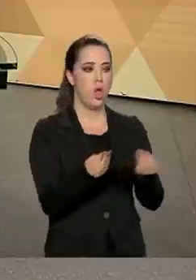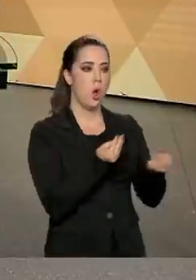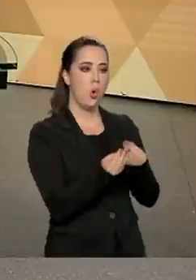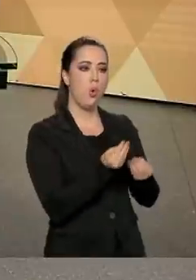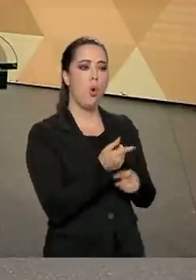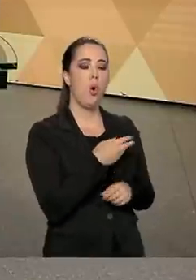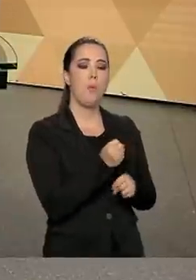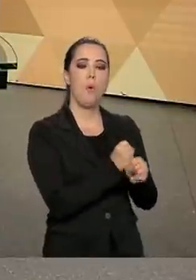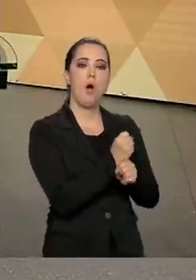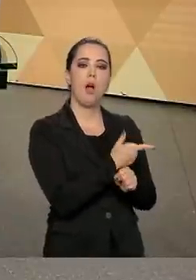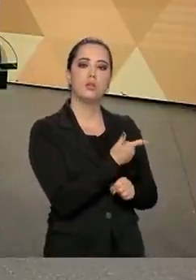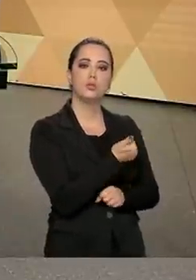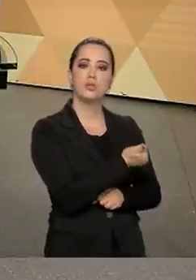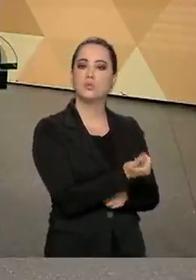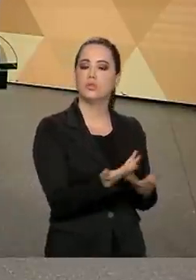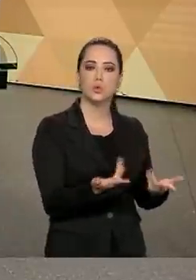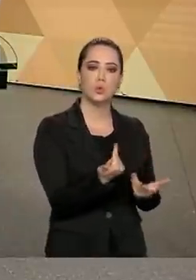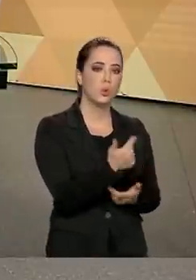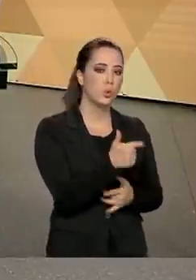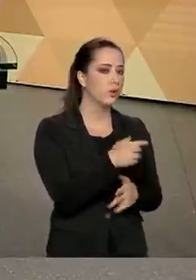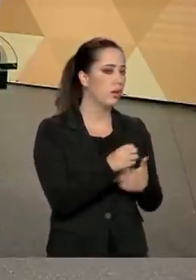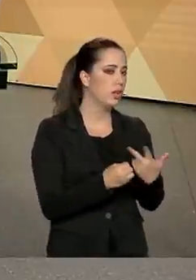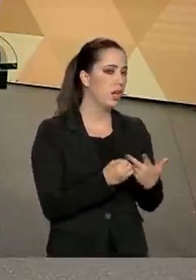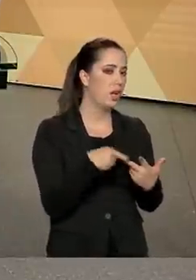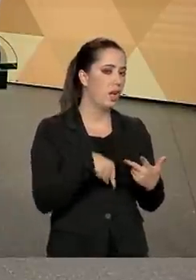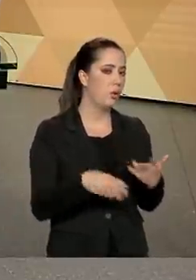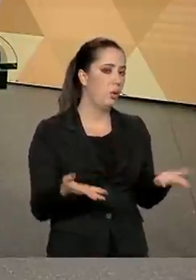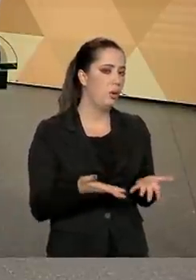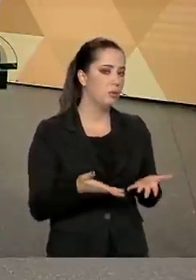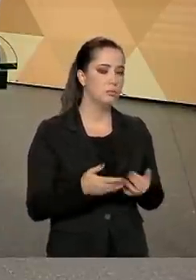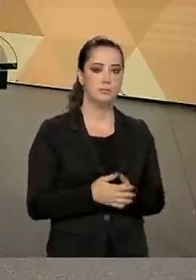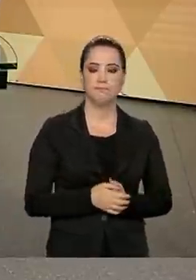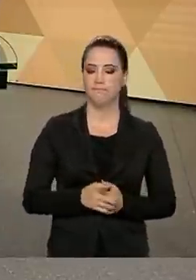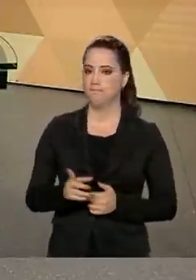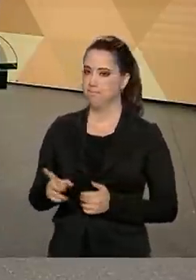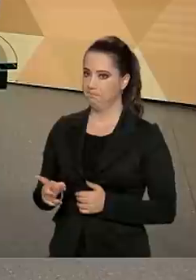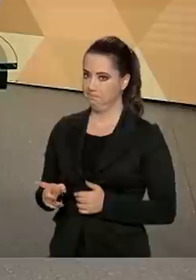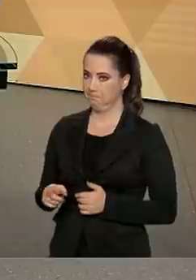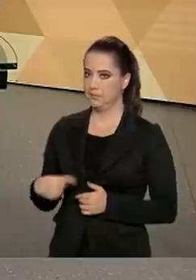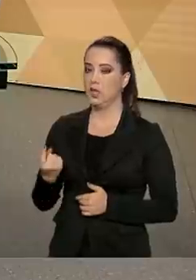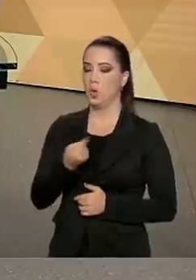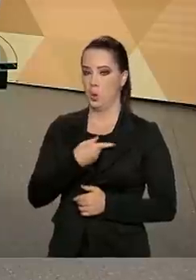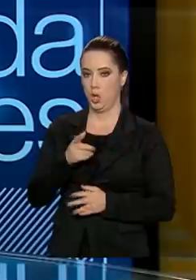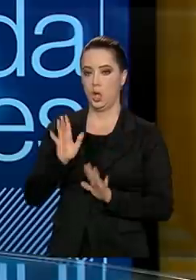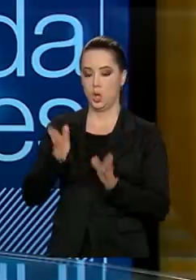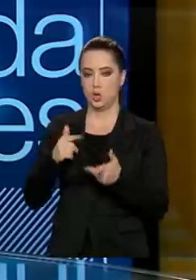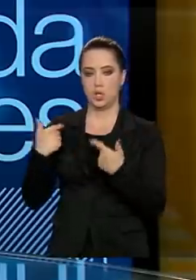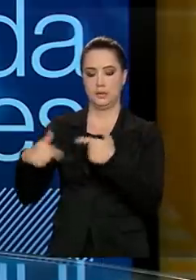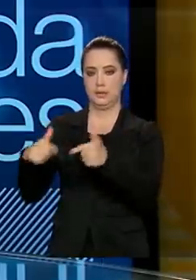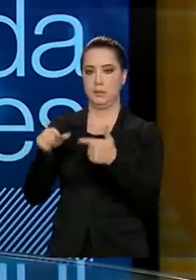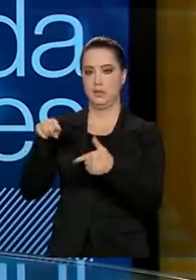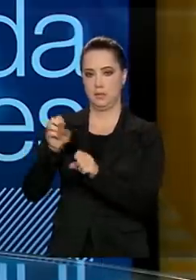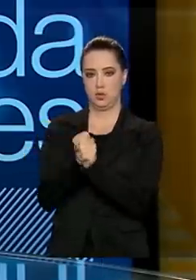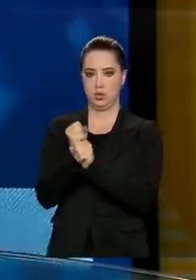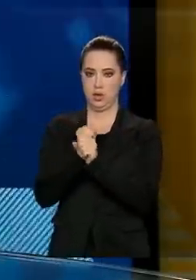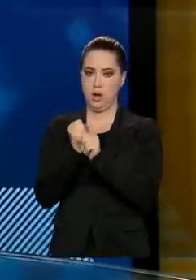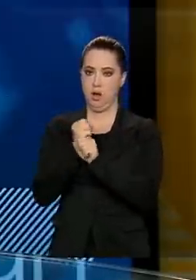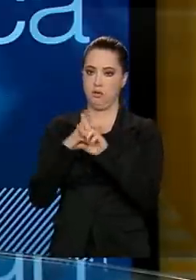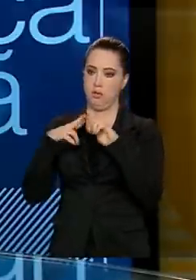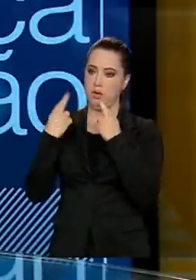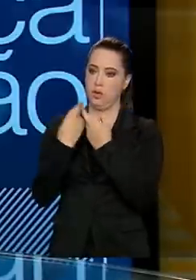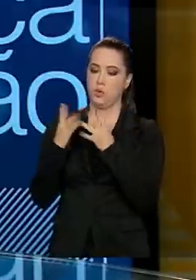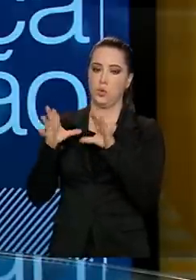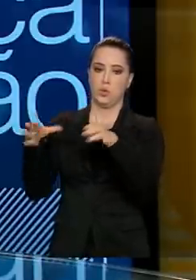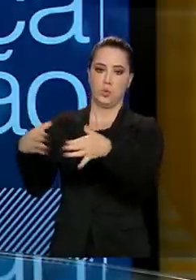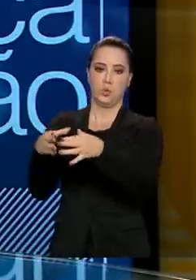2021? Em 2021, nós fizemos, Paulo, nesse ano, algumas reuniões com as